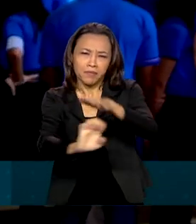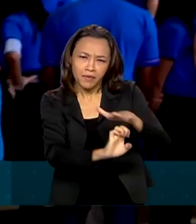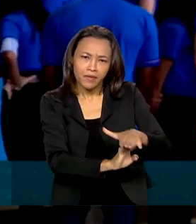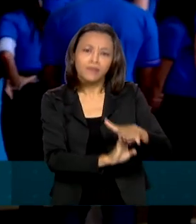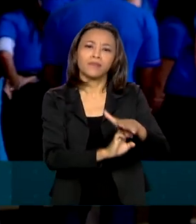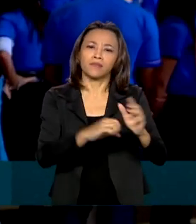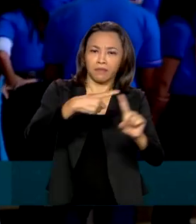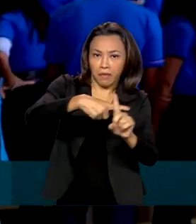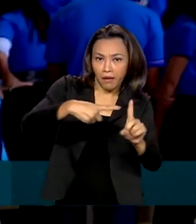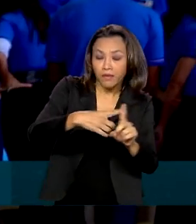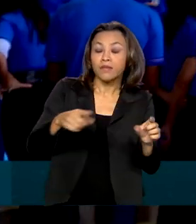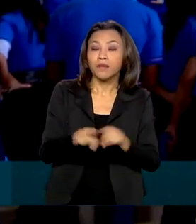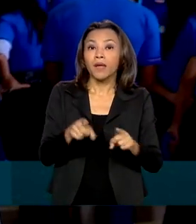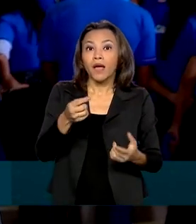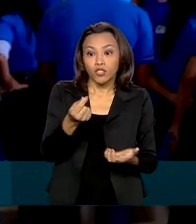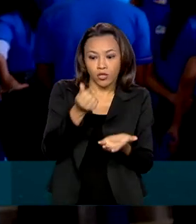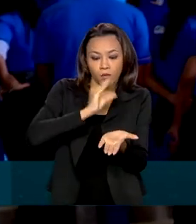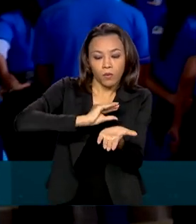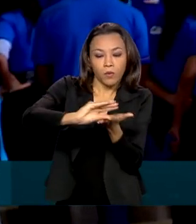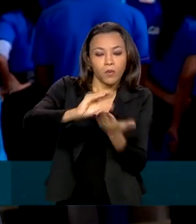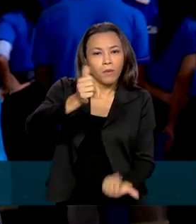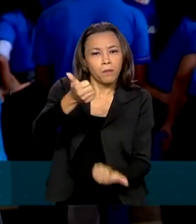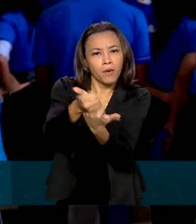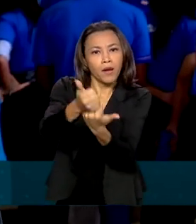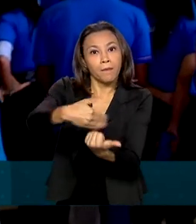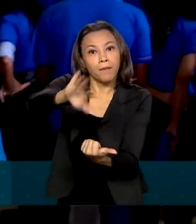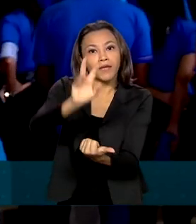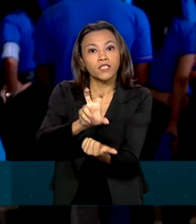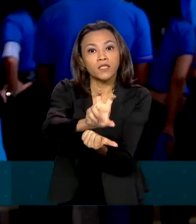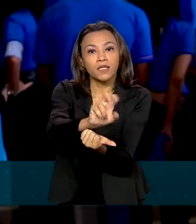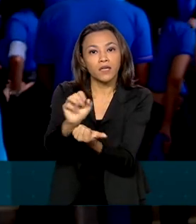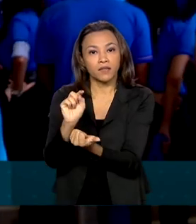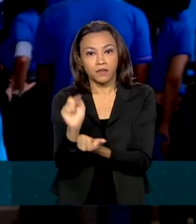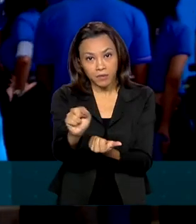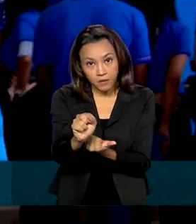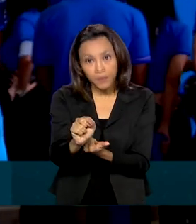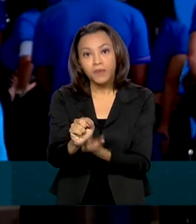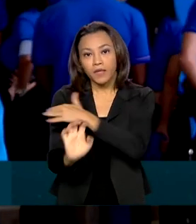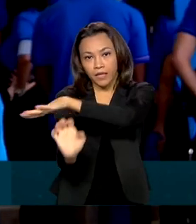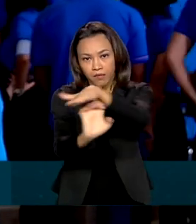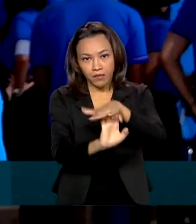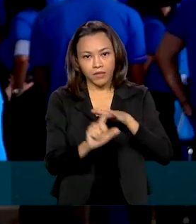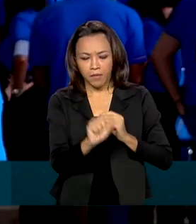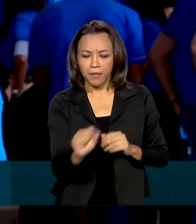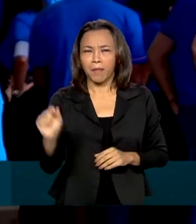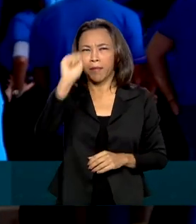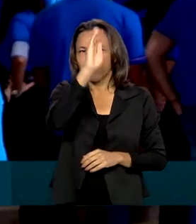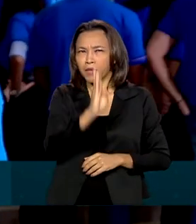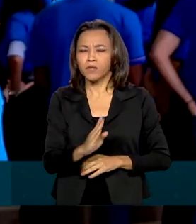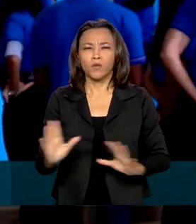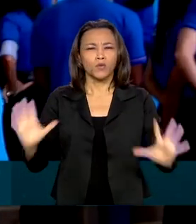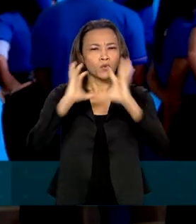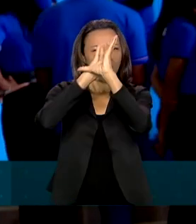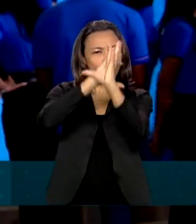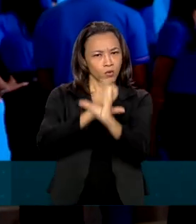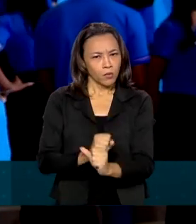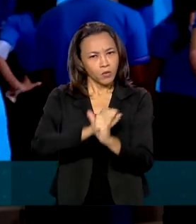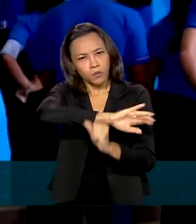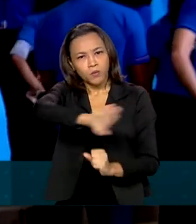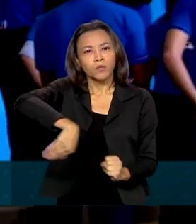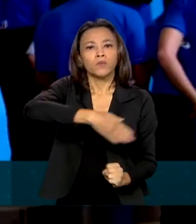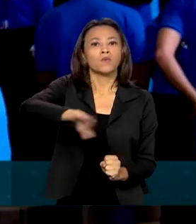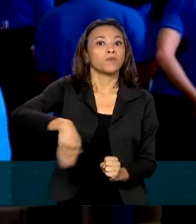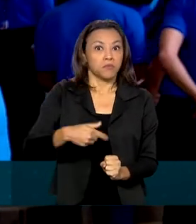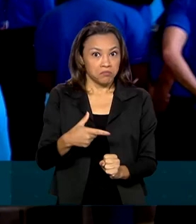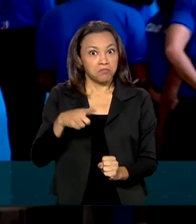recursos para apoiar mais de 500 mil empresas em todo o país. Ao todo, o Brasil obteve um volume total